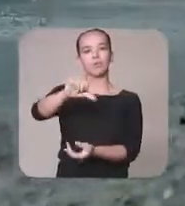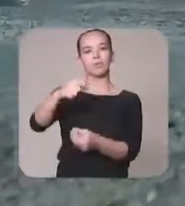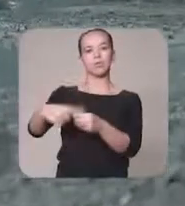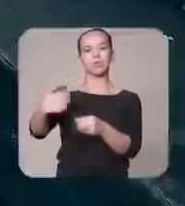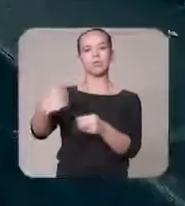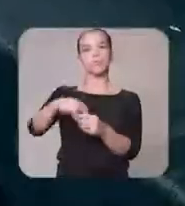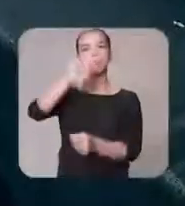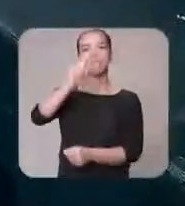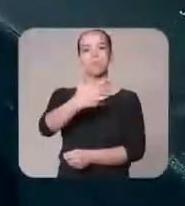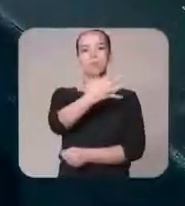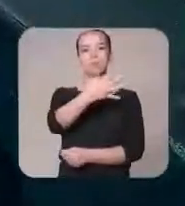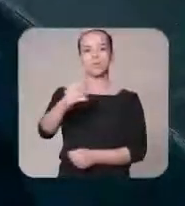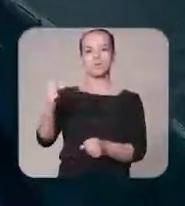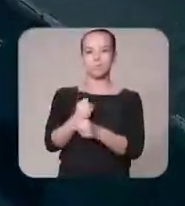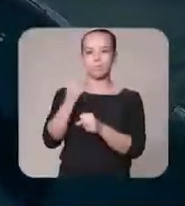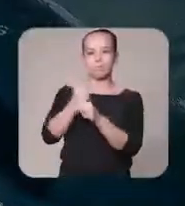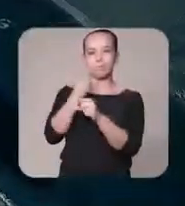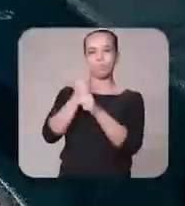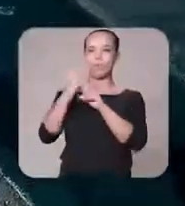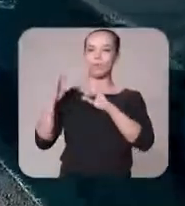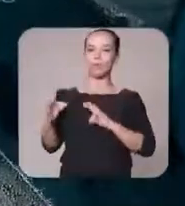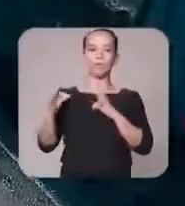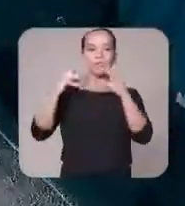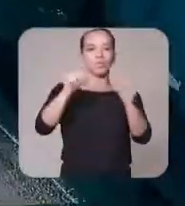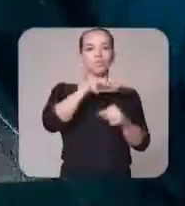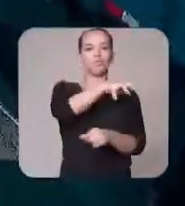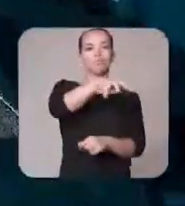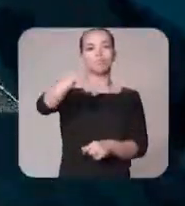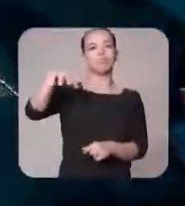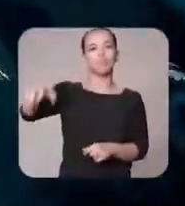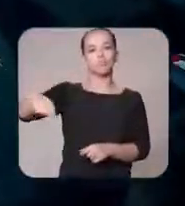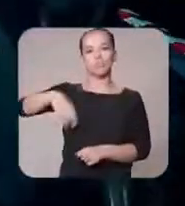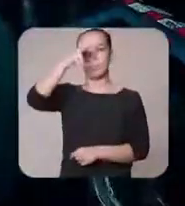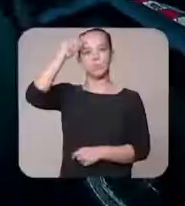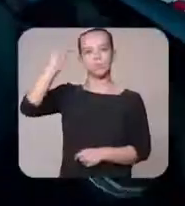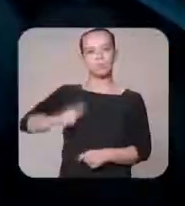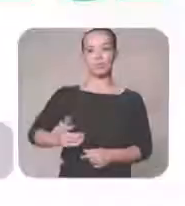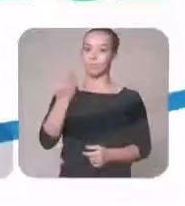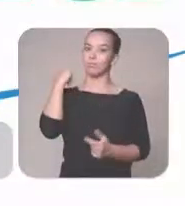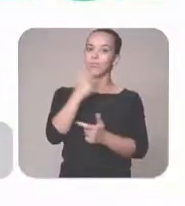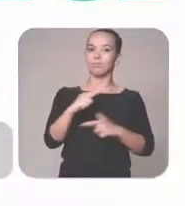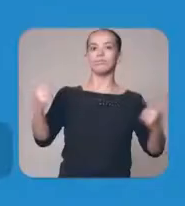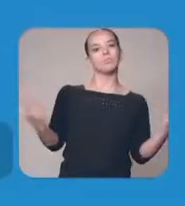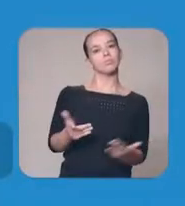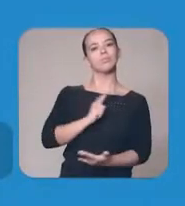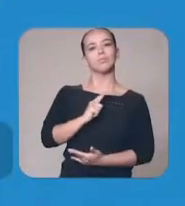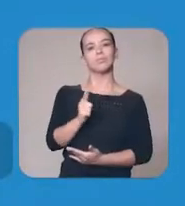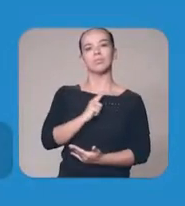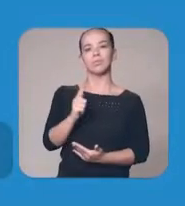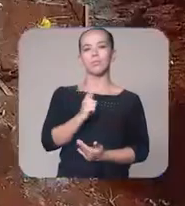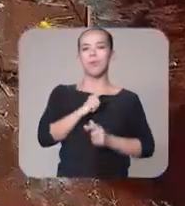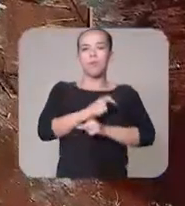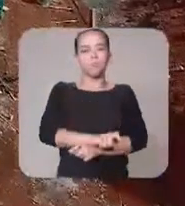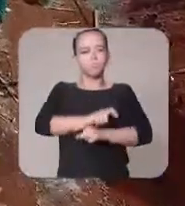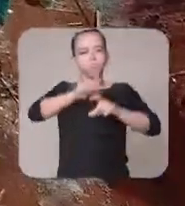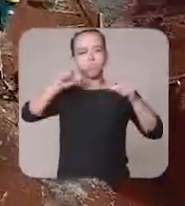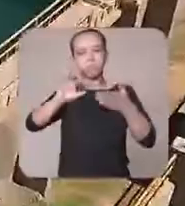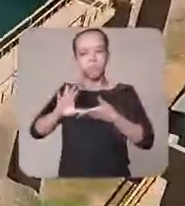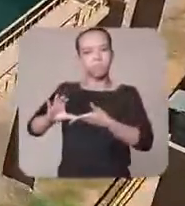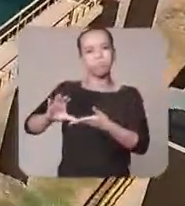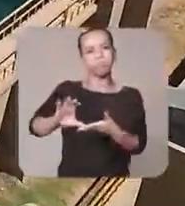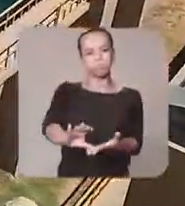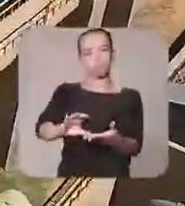municípios e 1.400 obras em todas as regiões do estado. Antes não tinha, agora tem. O maior